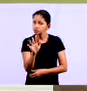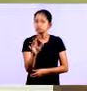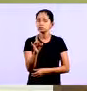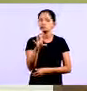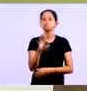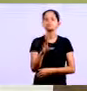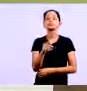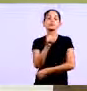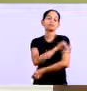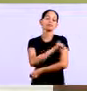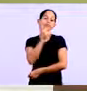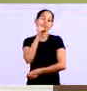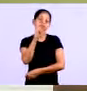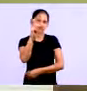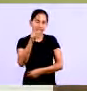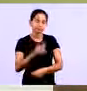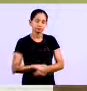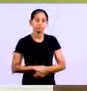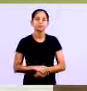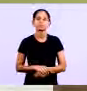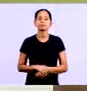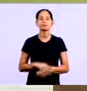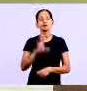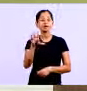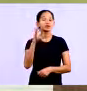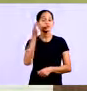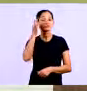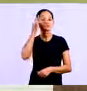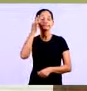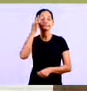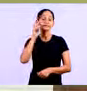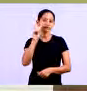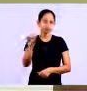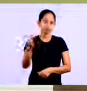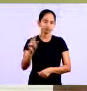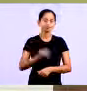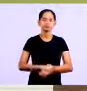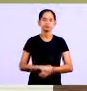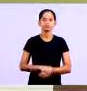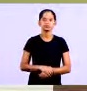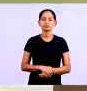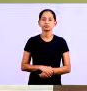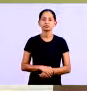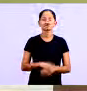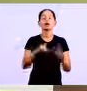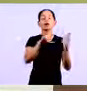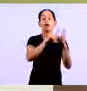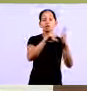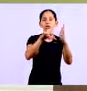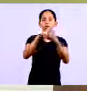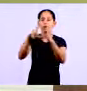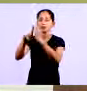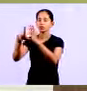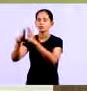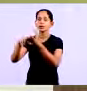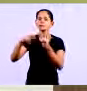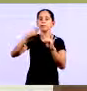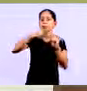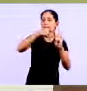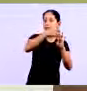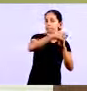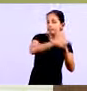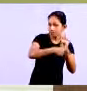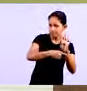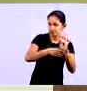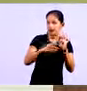uma situação uma situação que ela que ela presenciou ela diz que tem ela vê lojas que parcelam as compras em várias